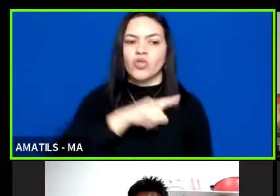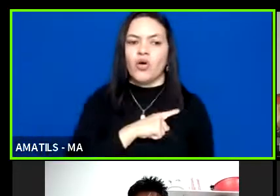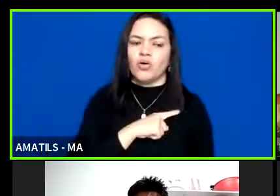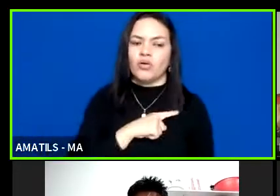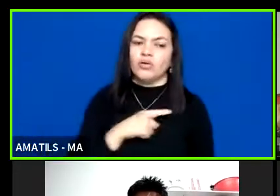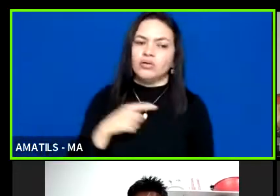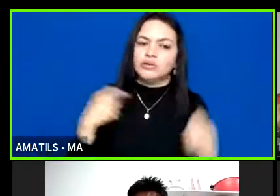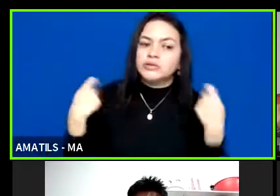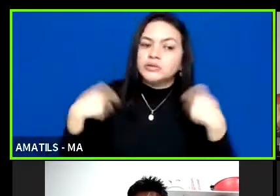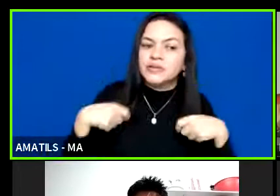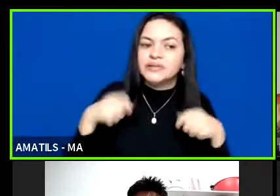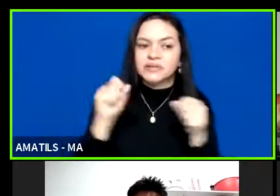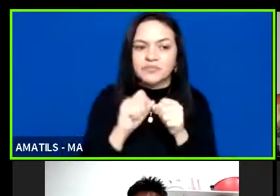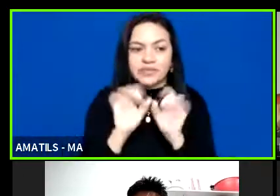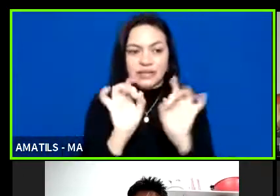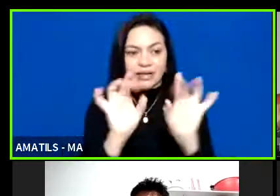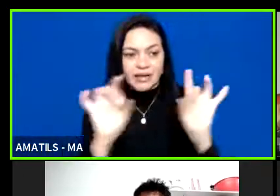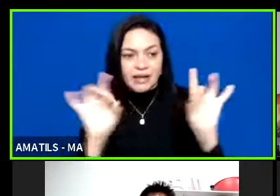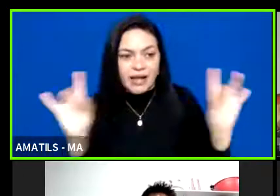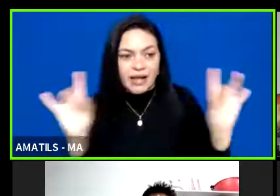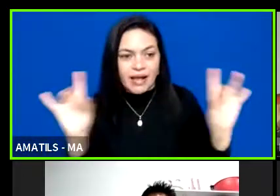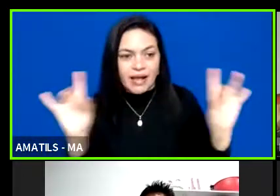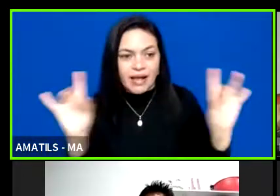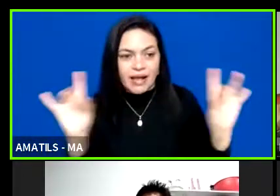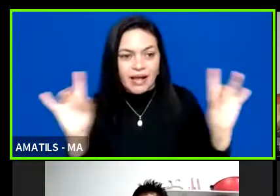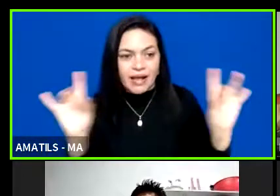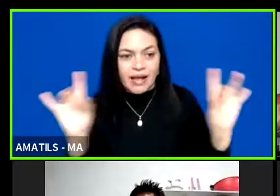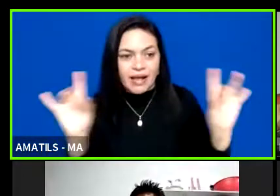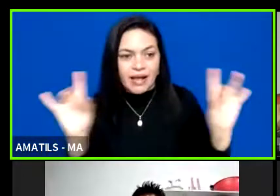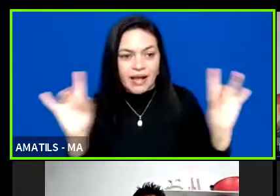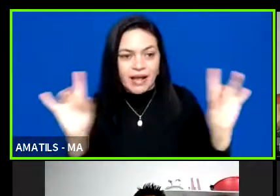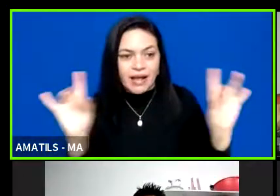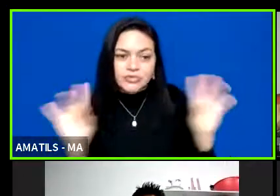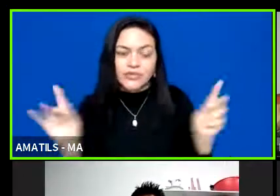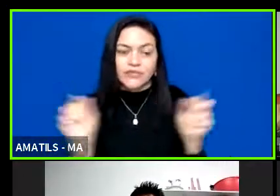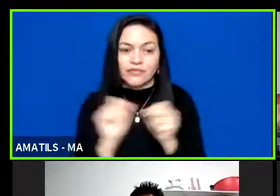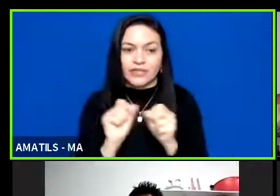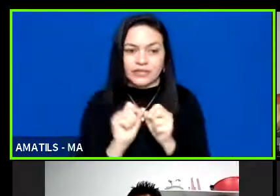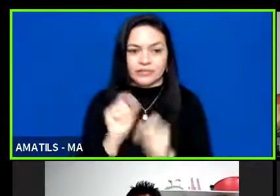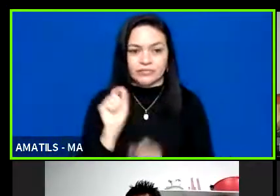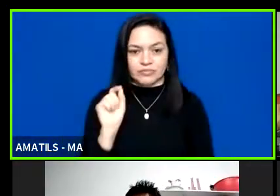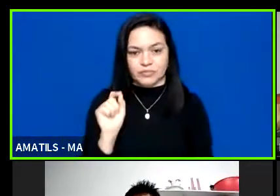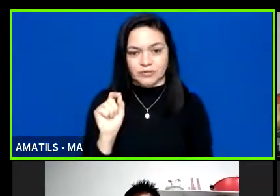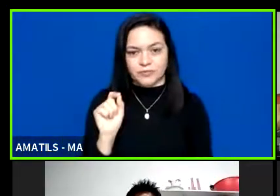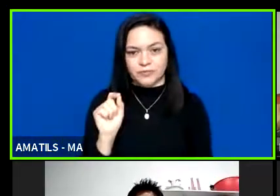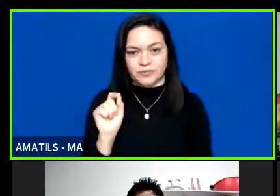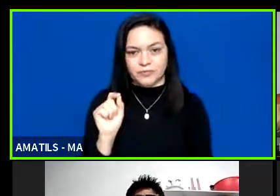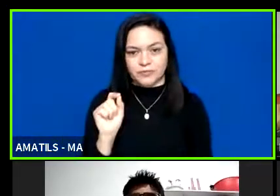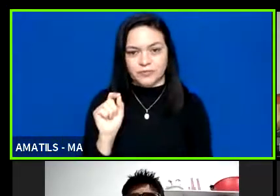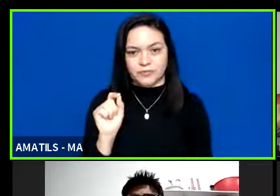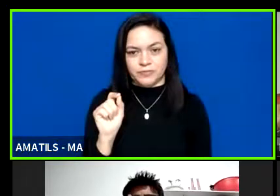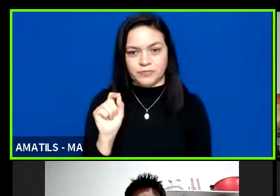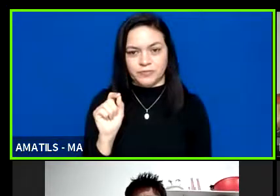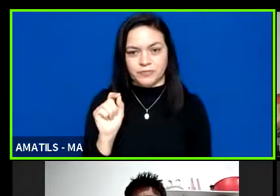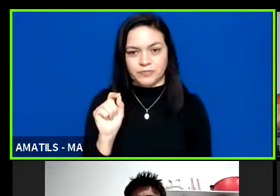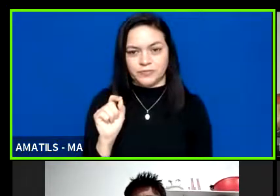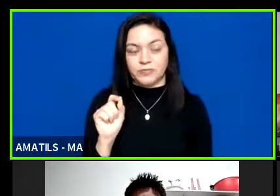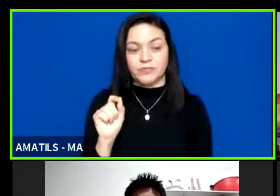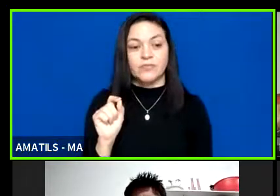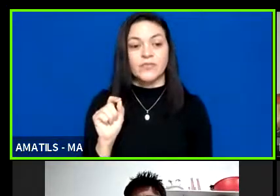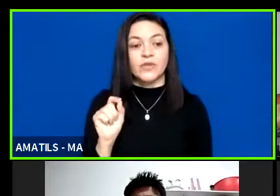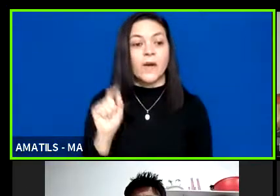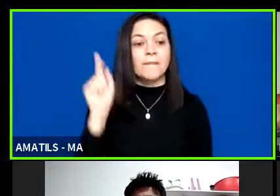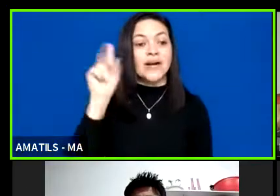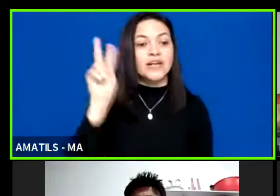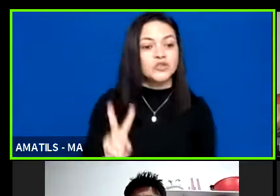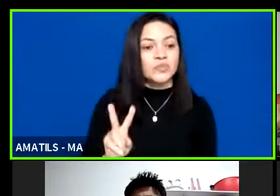as nossas entidades devem fazer para captar recursos para o paradisporto. E aí, essa noite, mais uma vez,